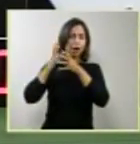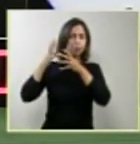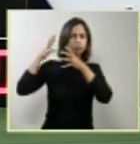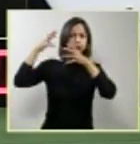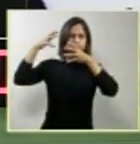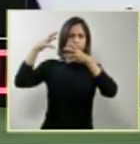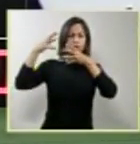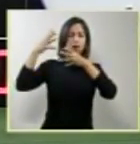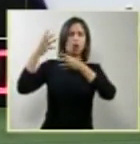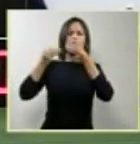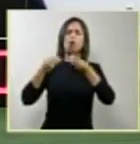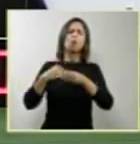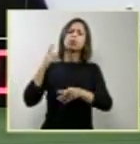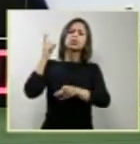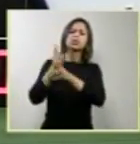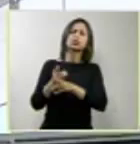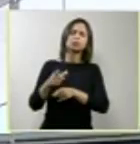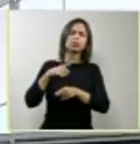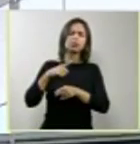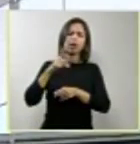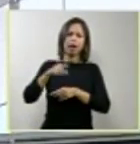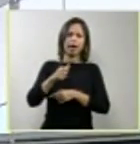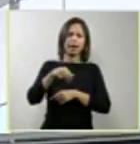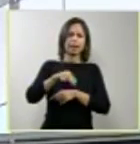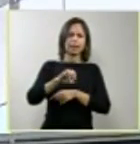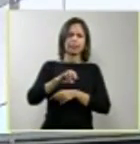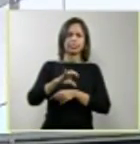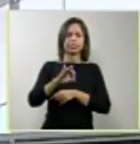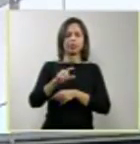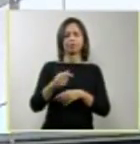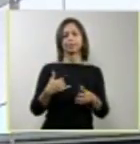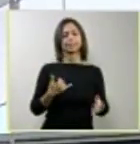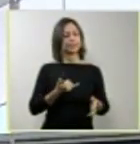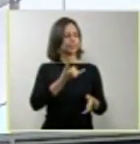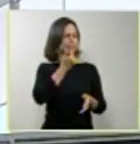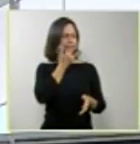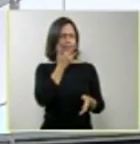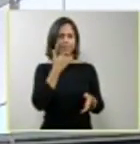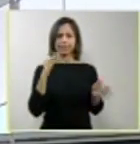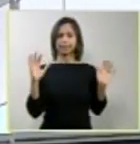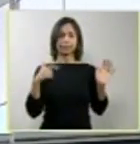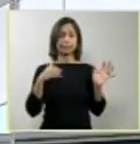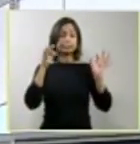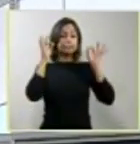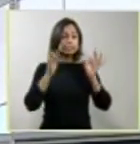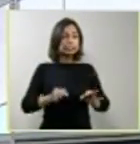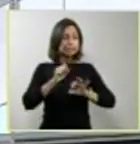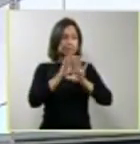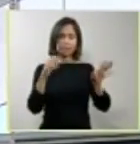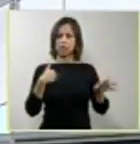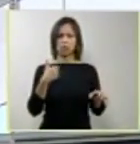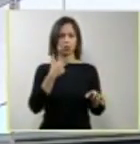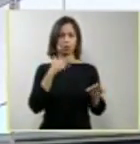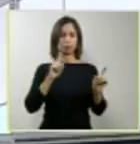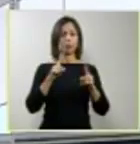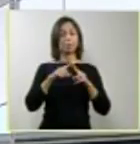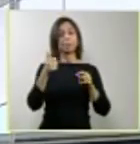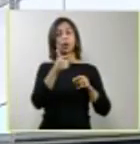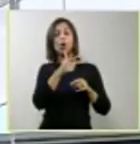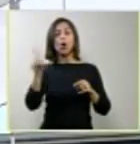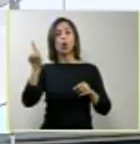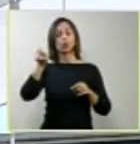tratar de um feto anencefalo? Não, também não tenho, com exatidão, entendo que os